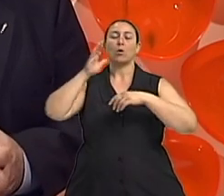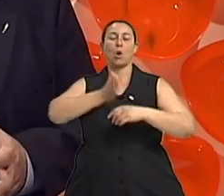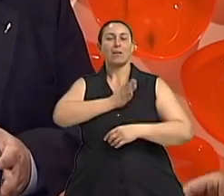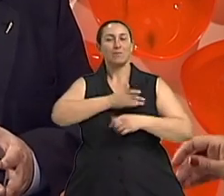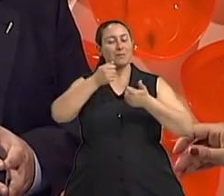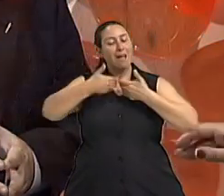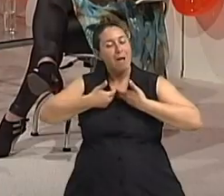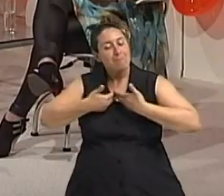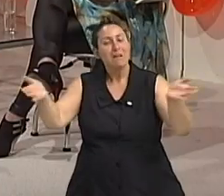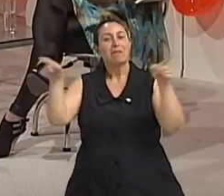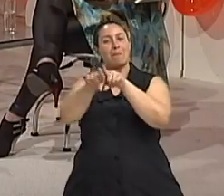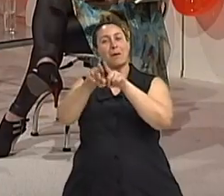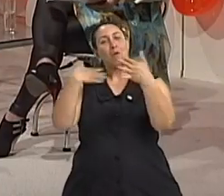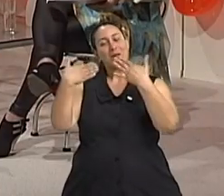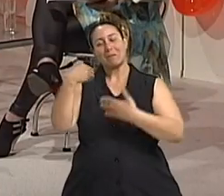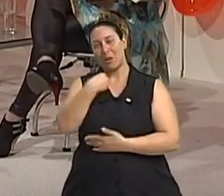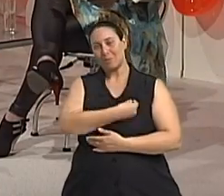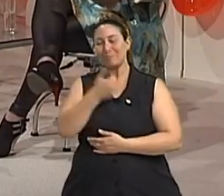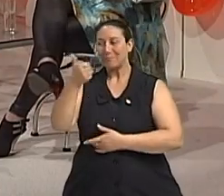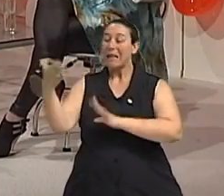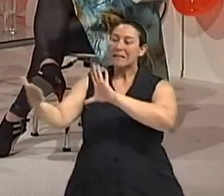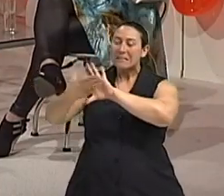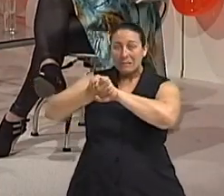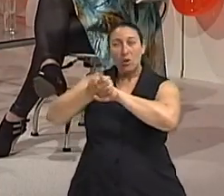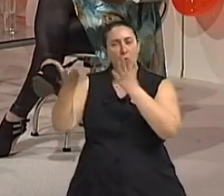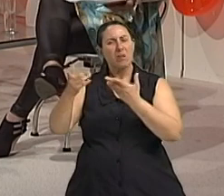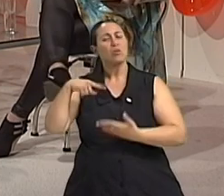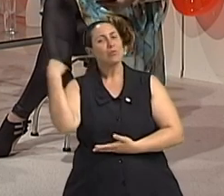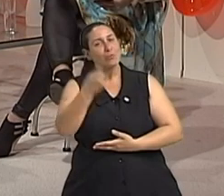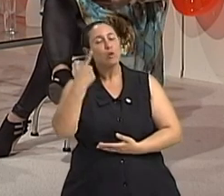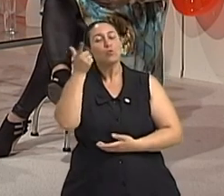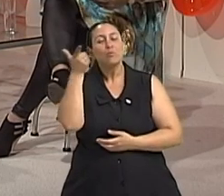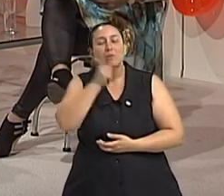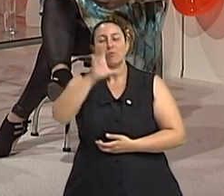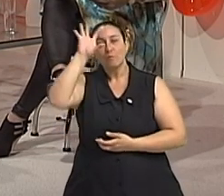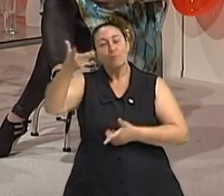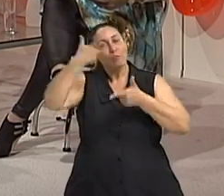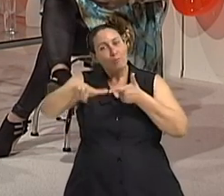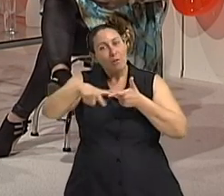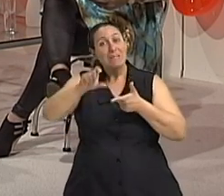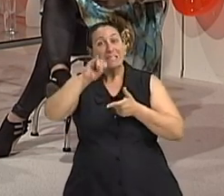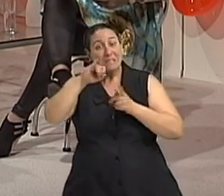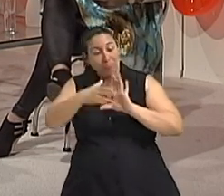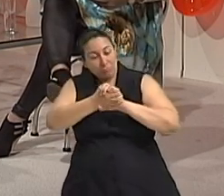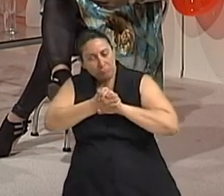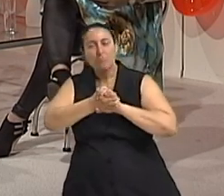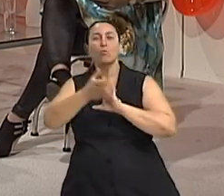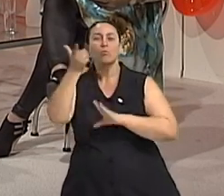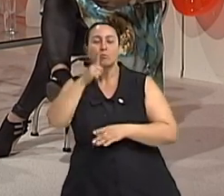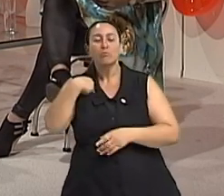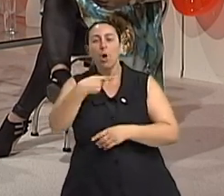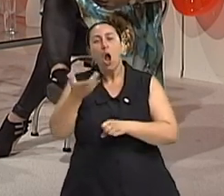médico isso aí vamos terminar de mãos dadas me dê aqui essa mão porque a gente só resolve os problemas assim né doutor quando a gente